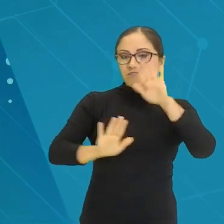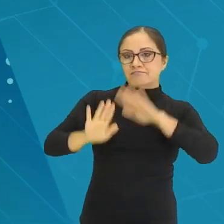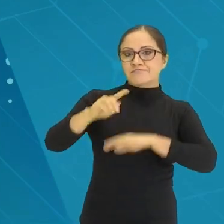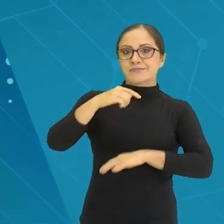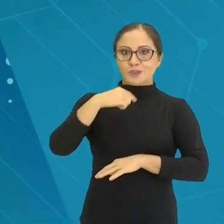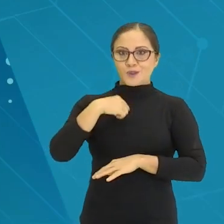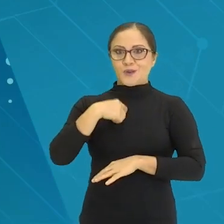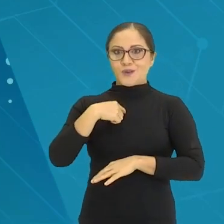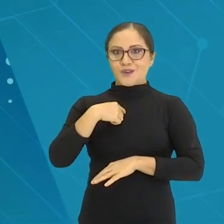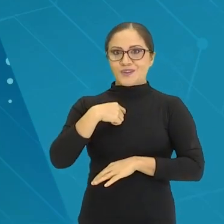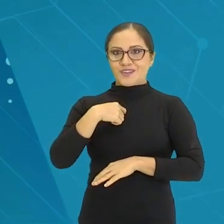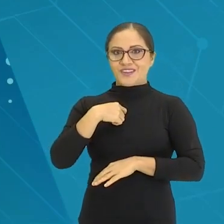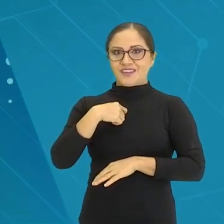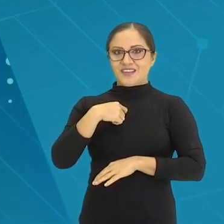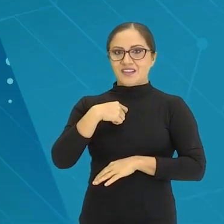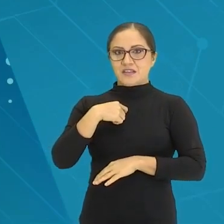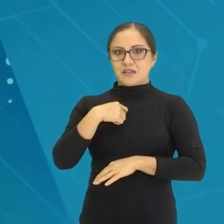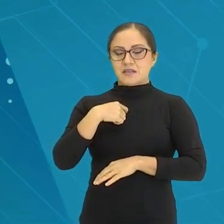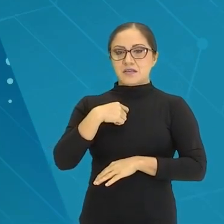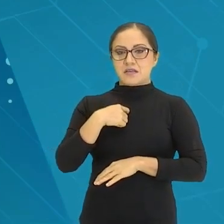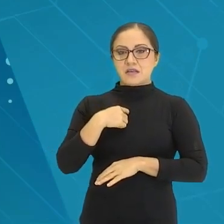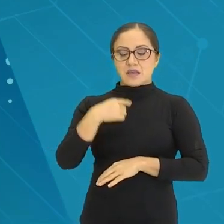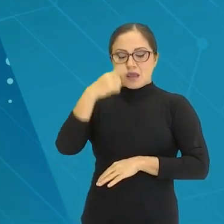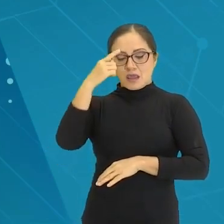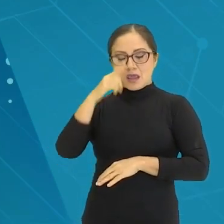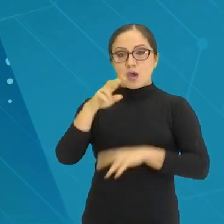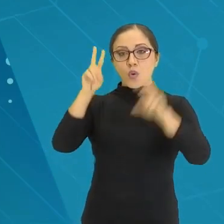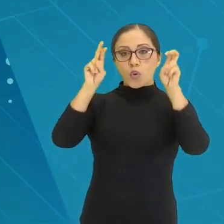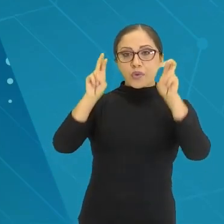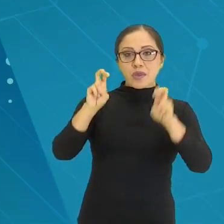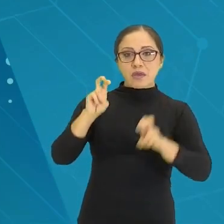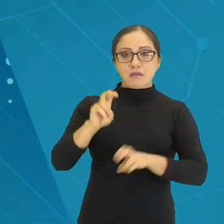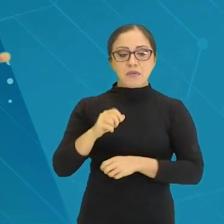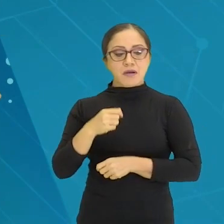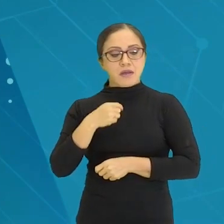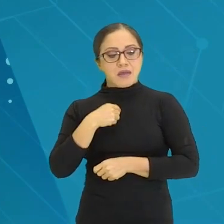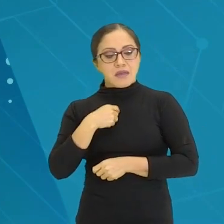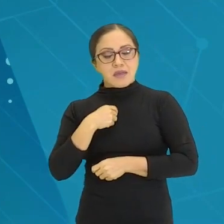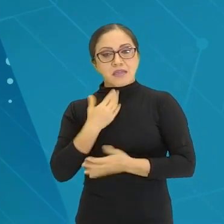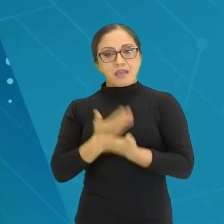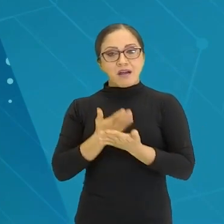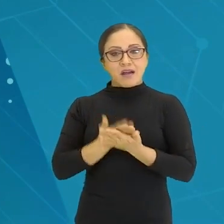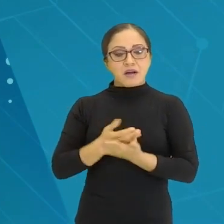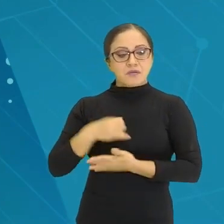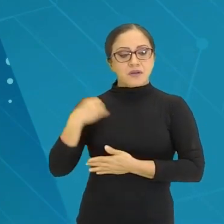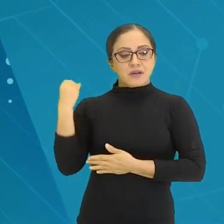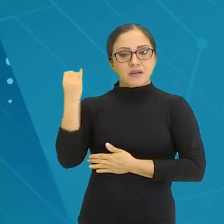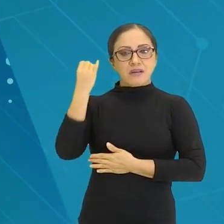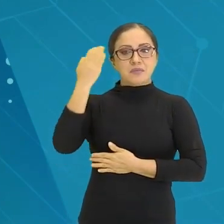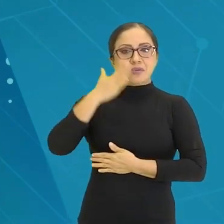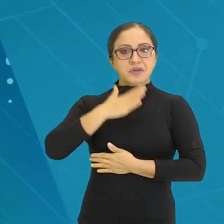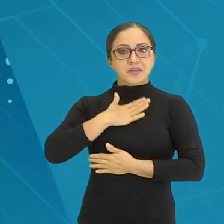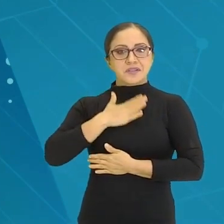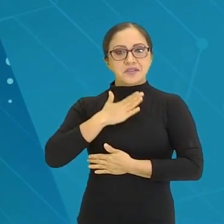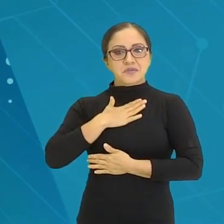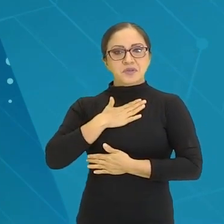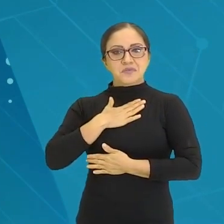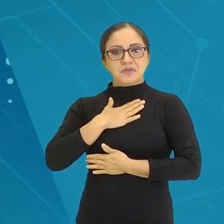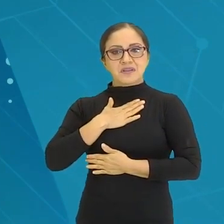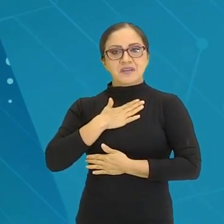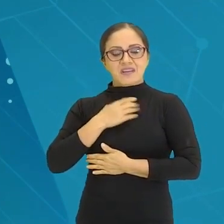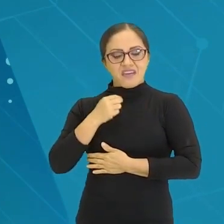contrapé, pra fazer com que aquilo seja importante pra ele. Pra que ele deseje saber. Se eu desejo saber,